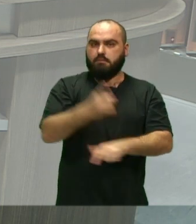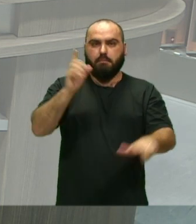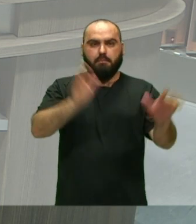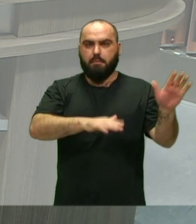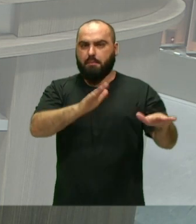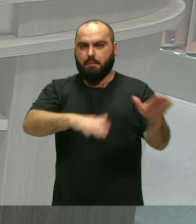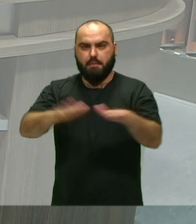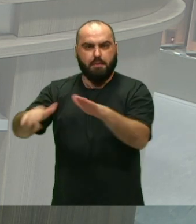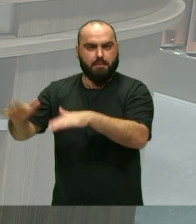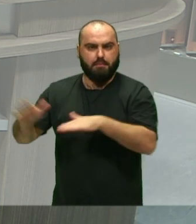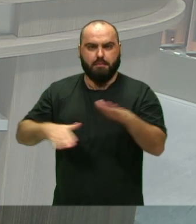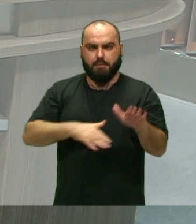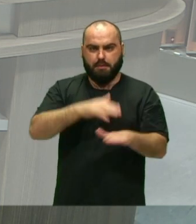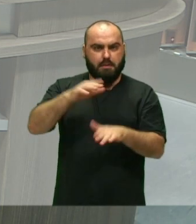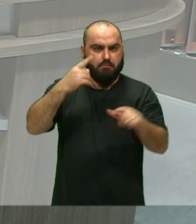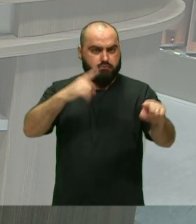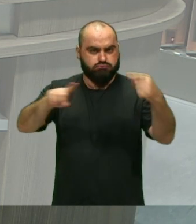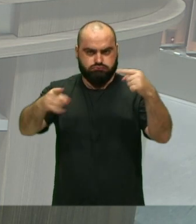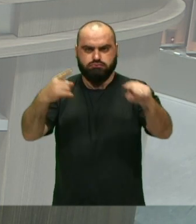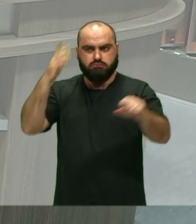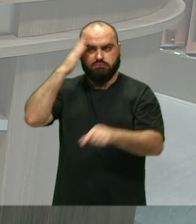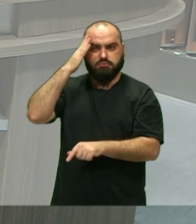maestra Mesmo